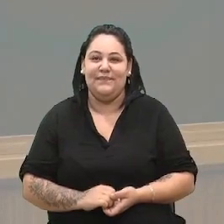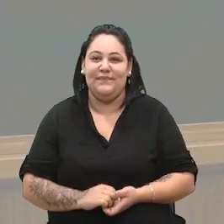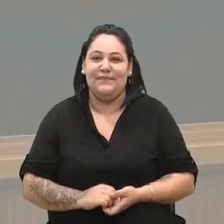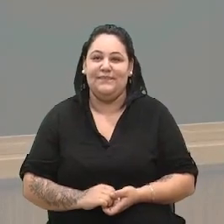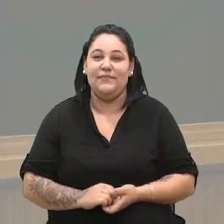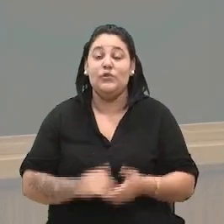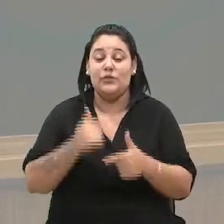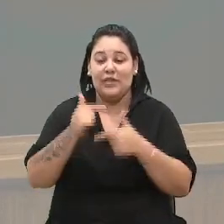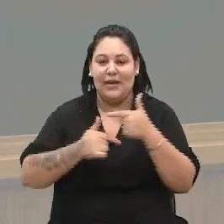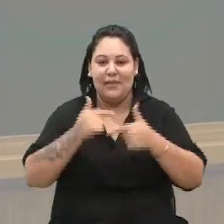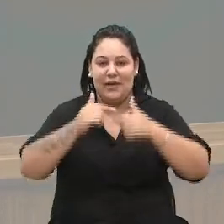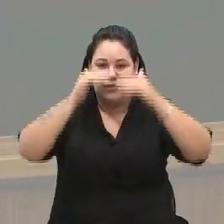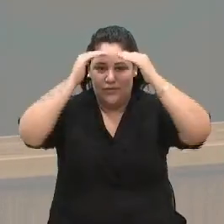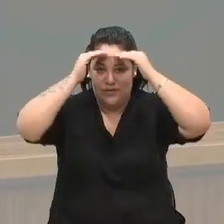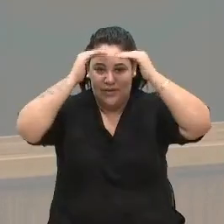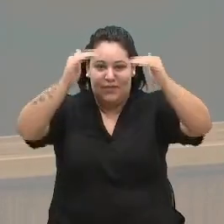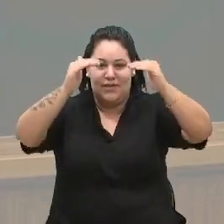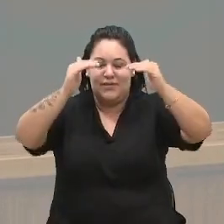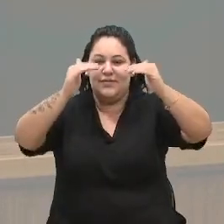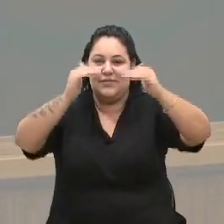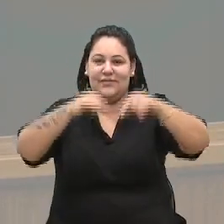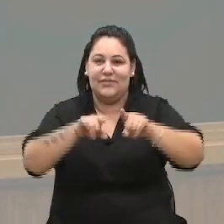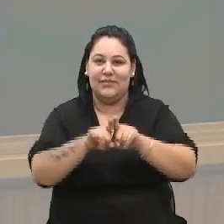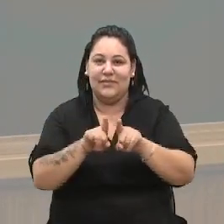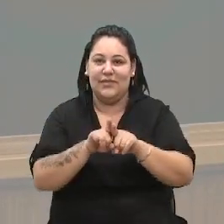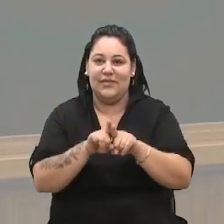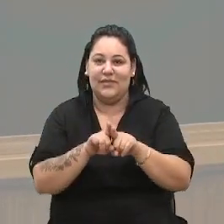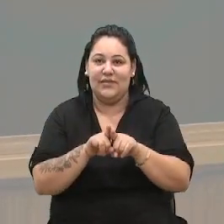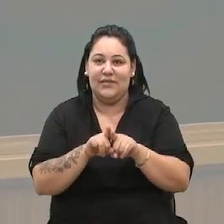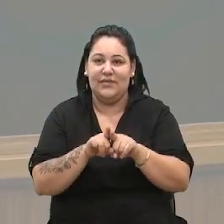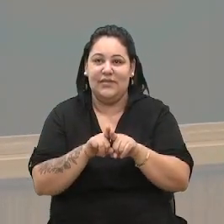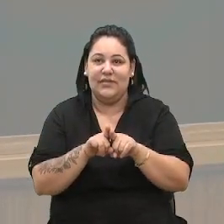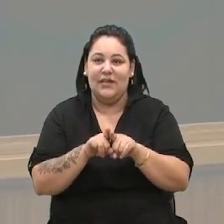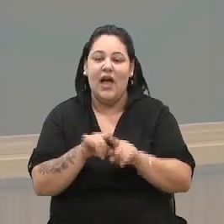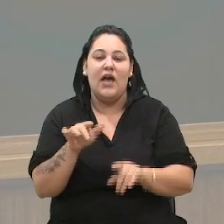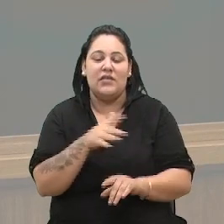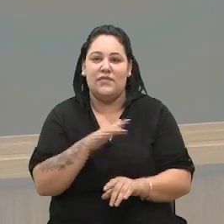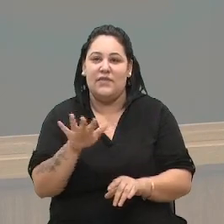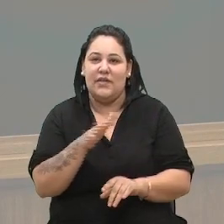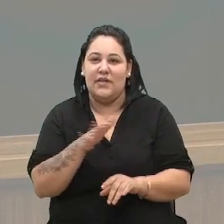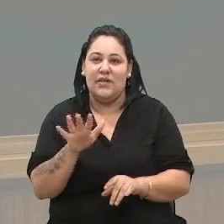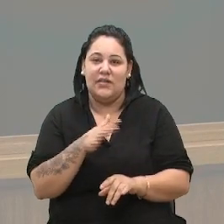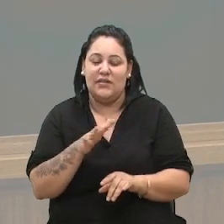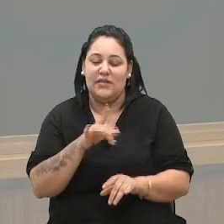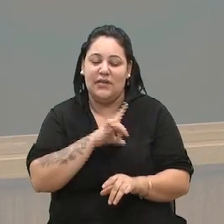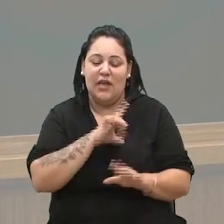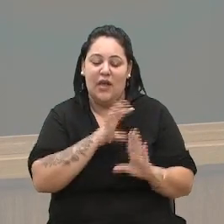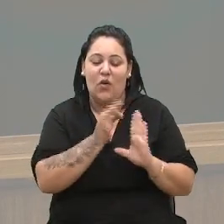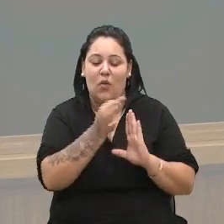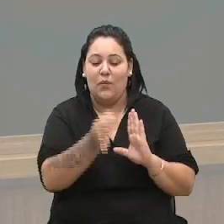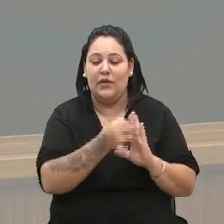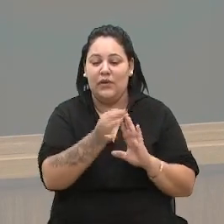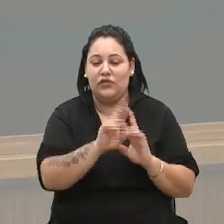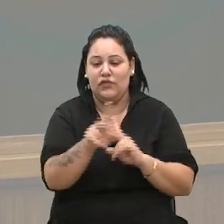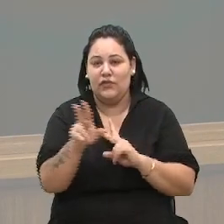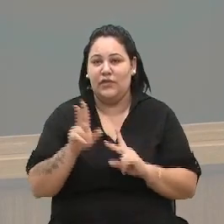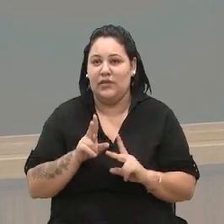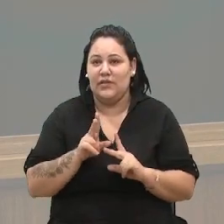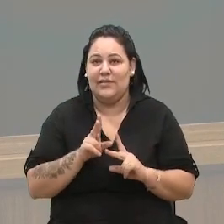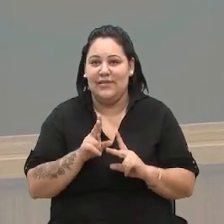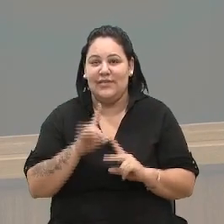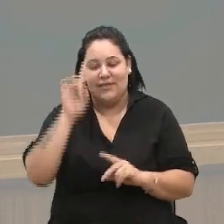respeito, tendo sua posição, nem sempre a gente, muitas vezes a gente convergiu, mas nem sempre no voto, mais nas